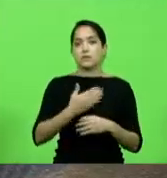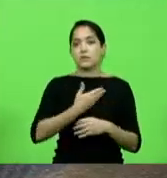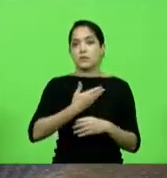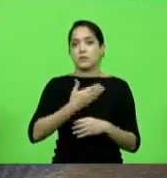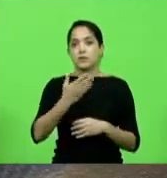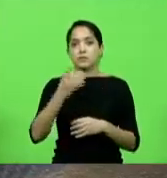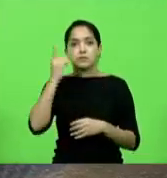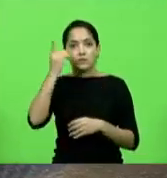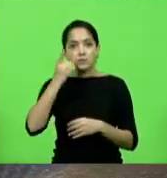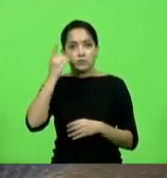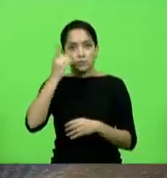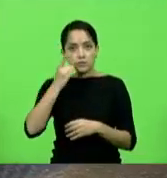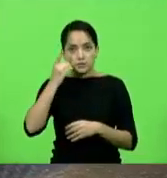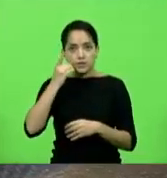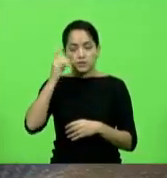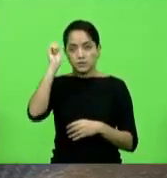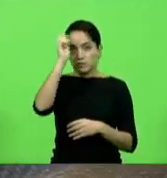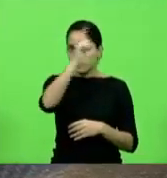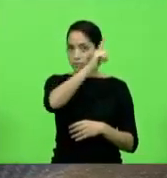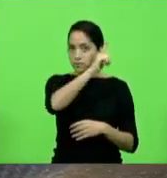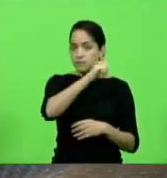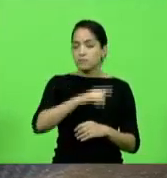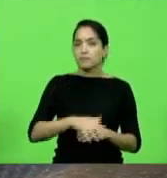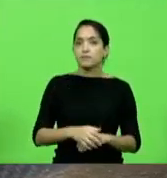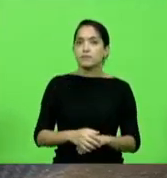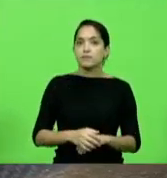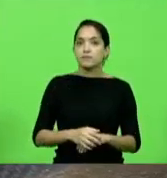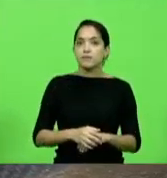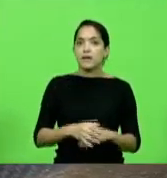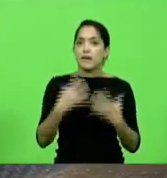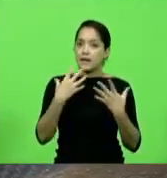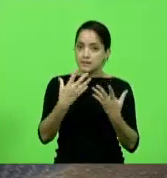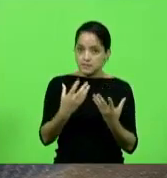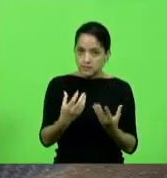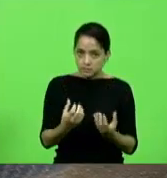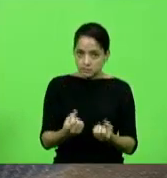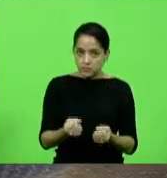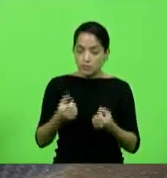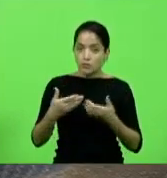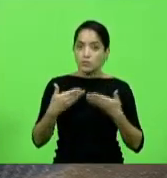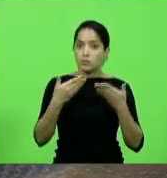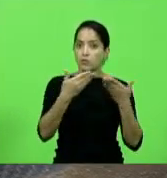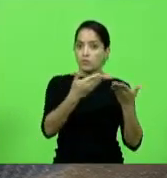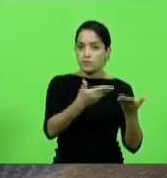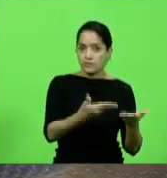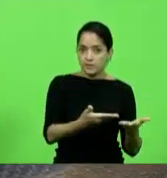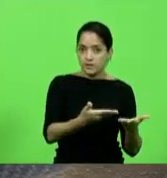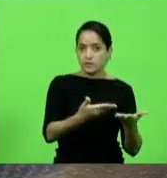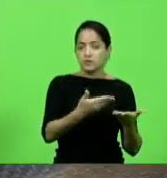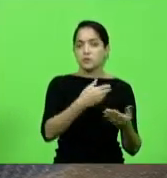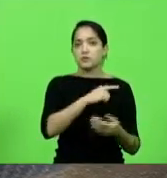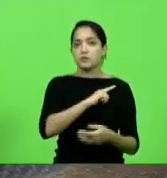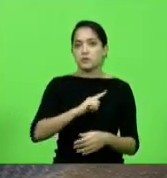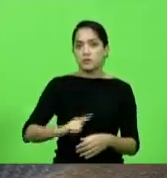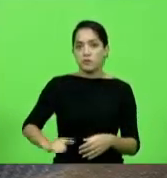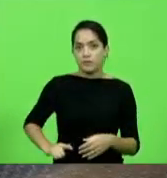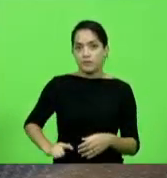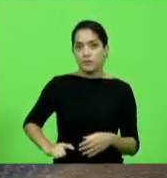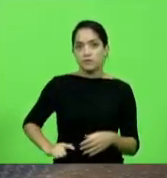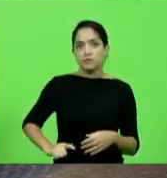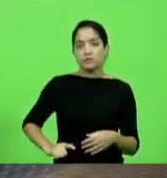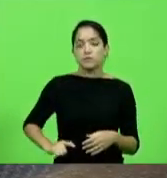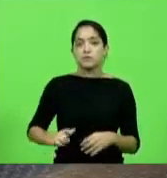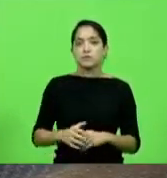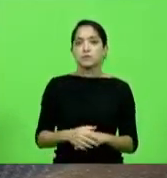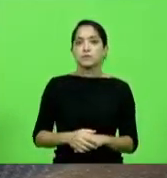Altair Silva que aceitou o convite do governador Carlos